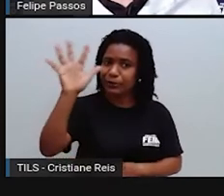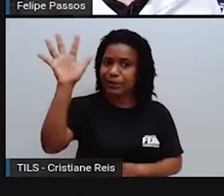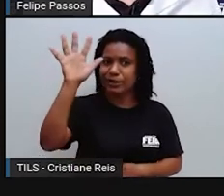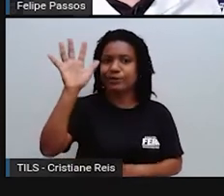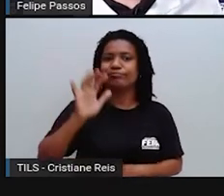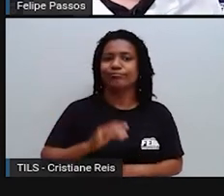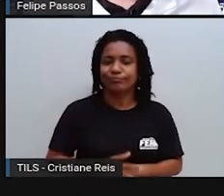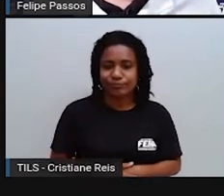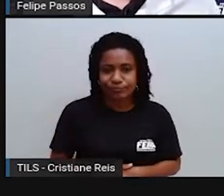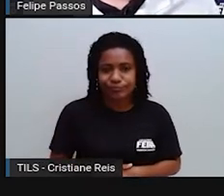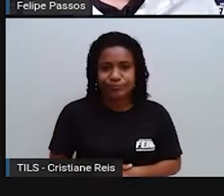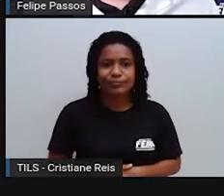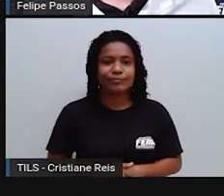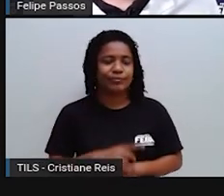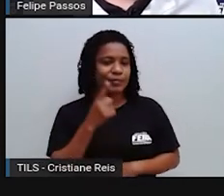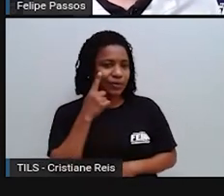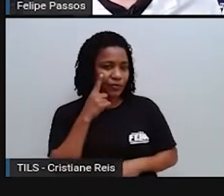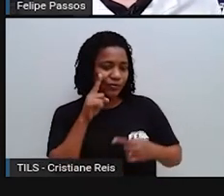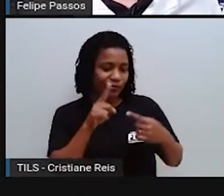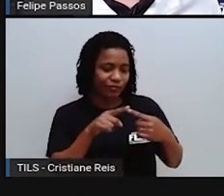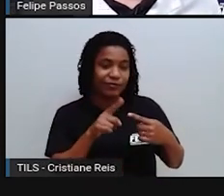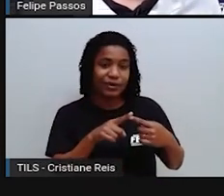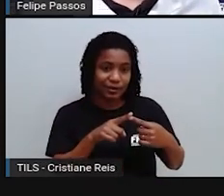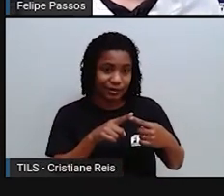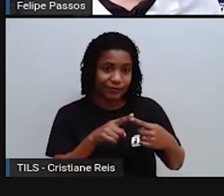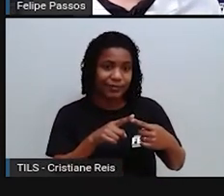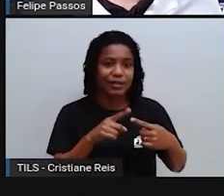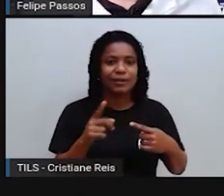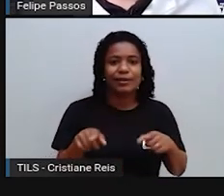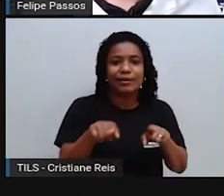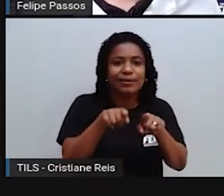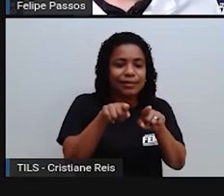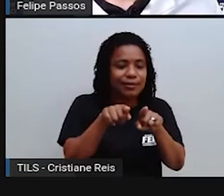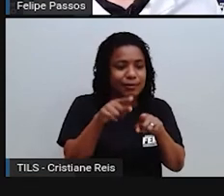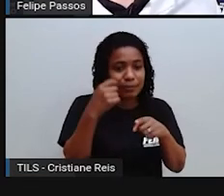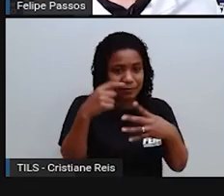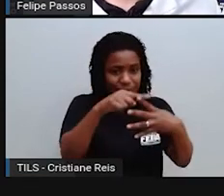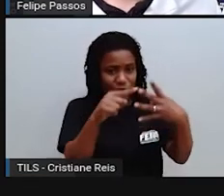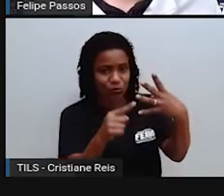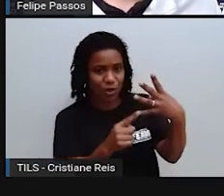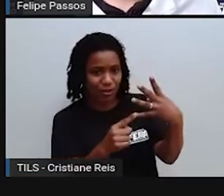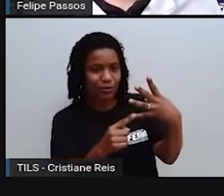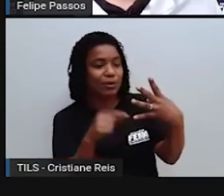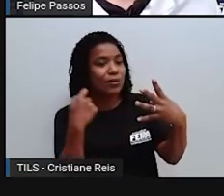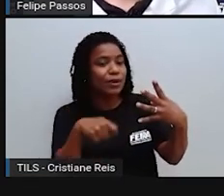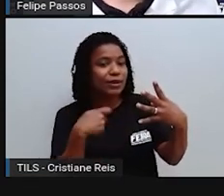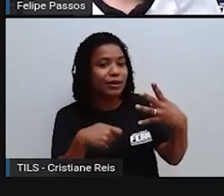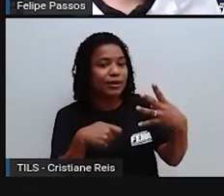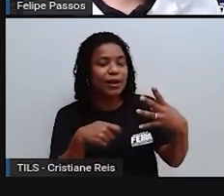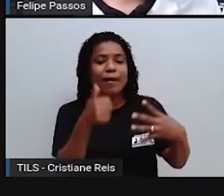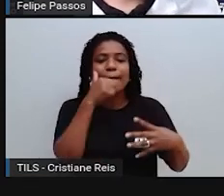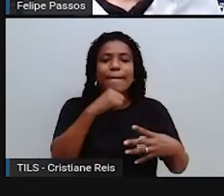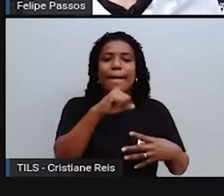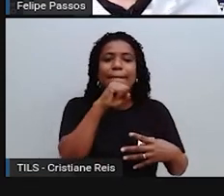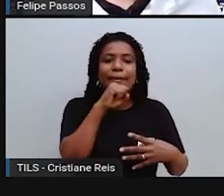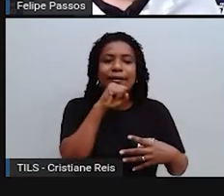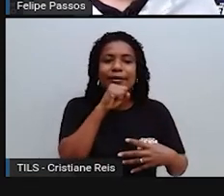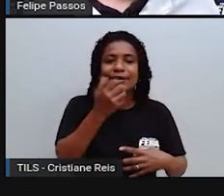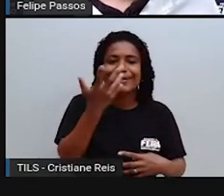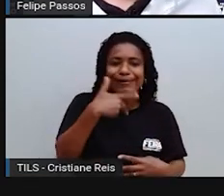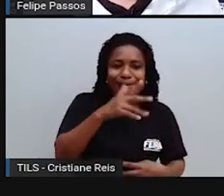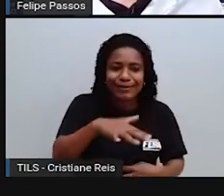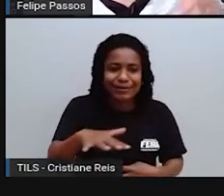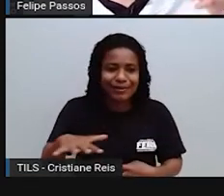separei. Reduzir a taxa de mortalidade das mães e das crianças. Essa taxa de mortalidade está muito relacionada à